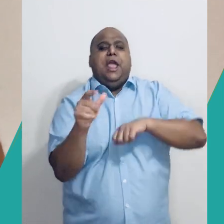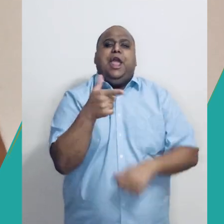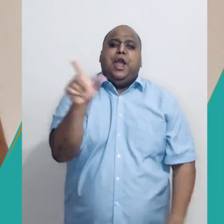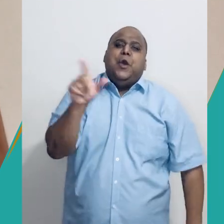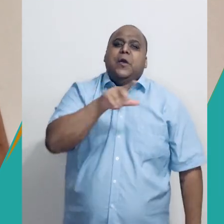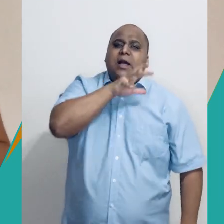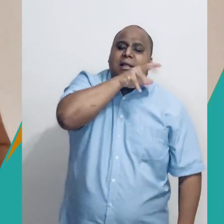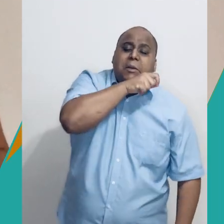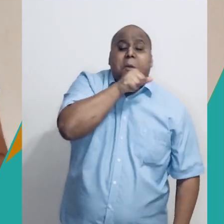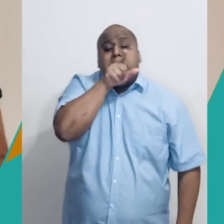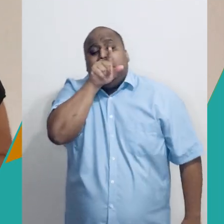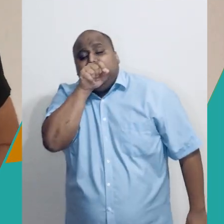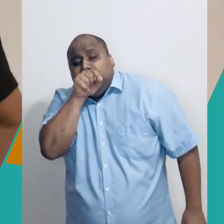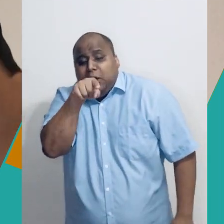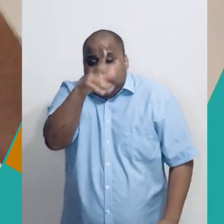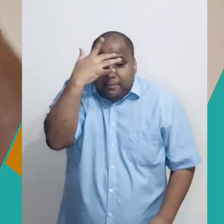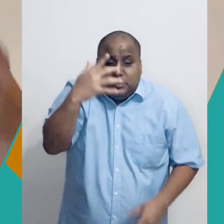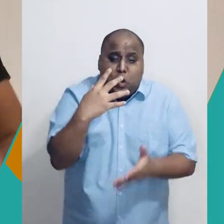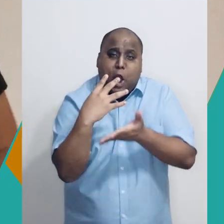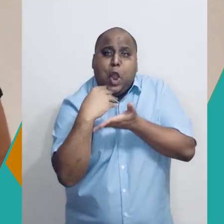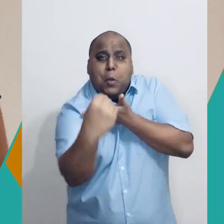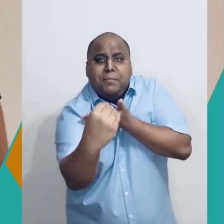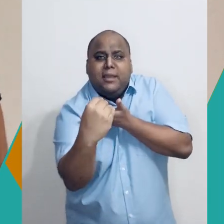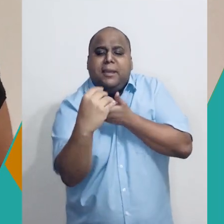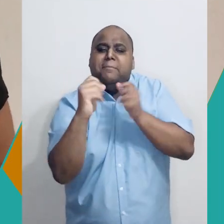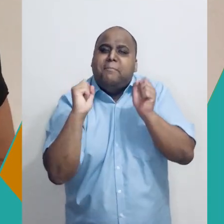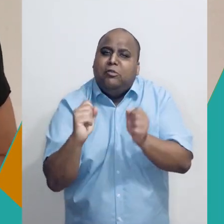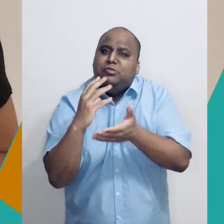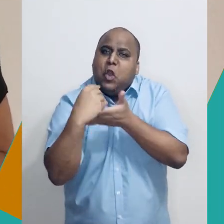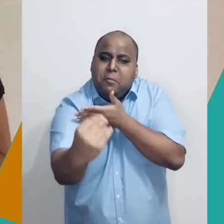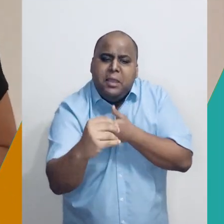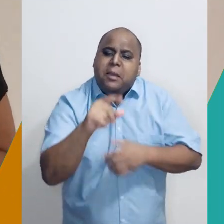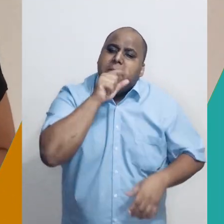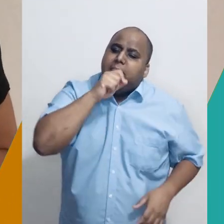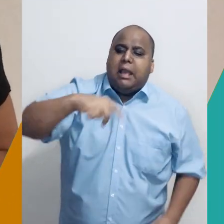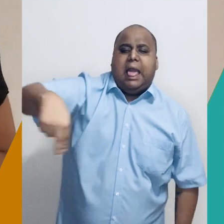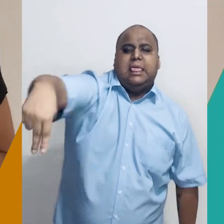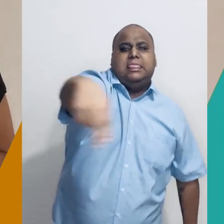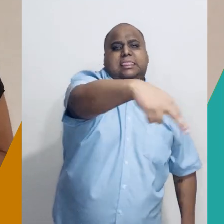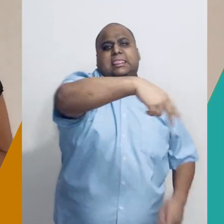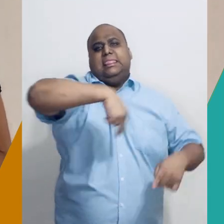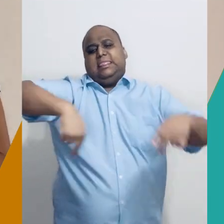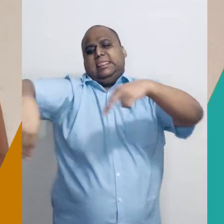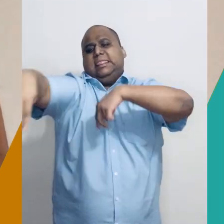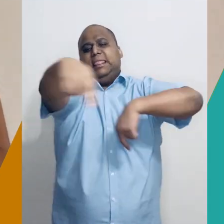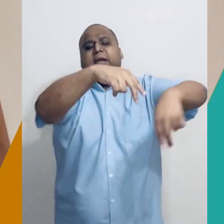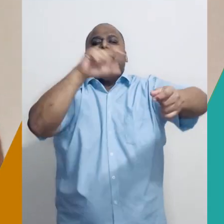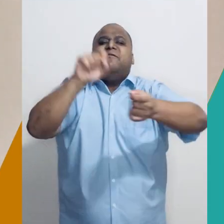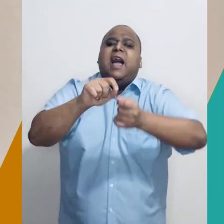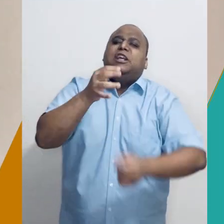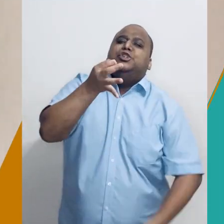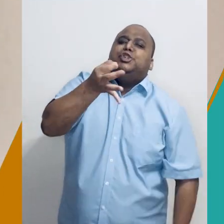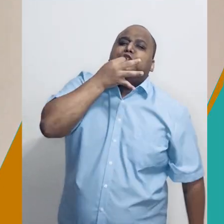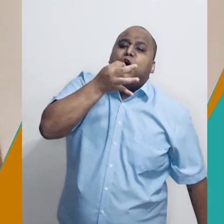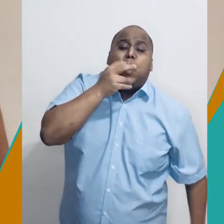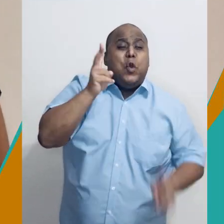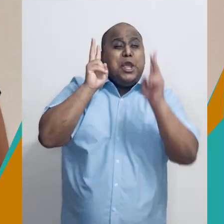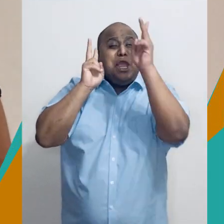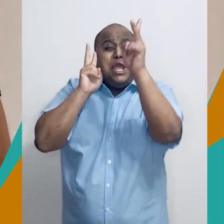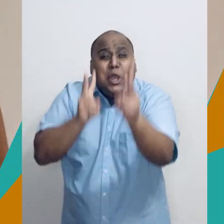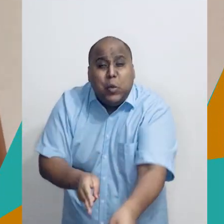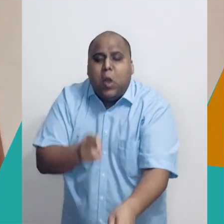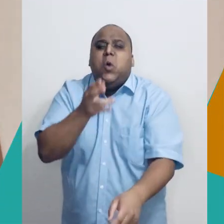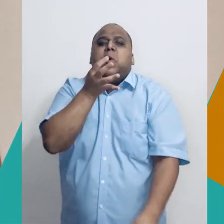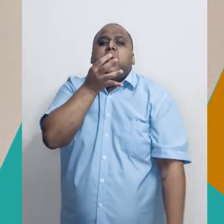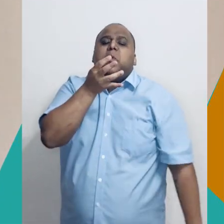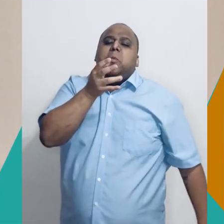se locomover no espaço, emitir sons respectivos desses animais. Pode desafiar ainda mais